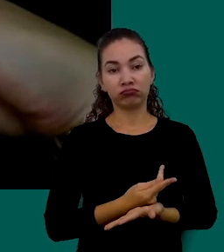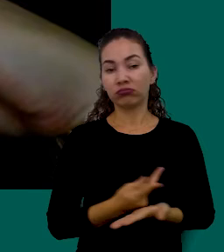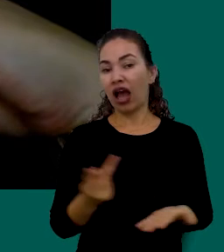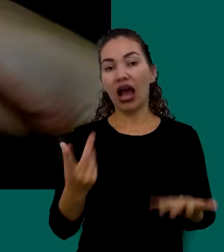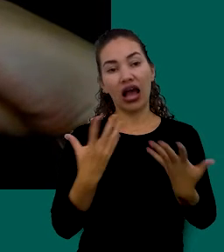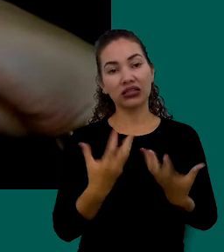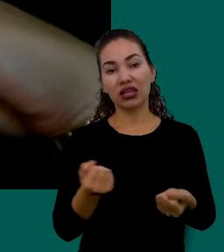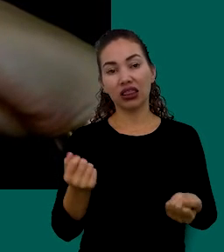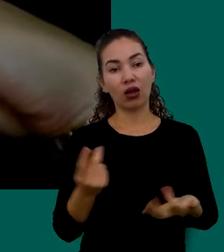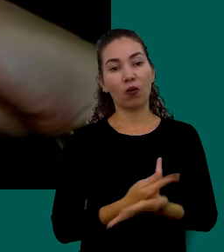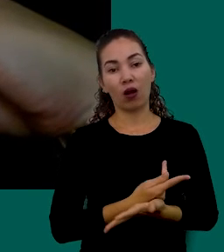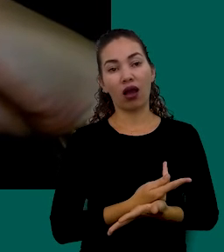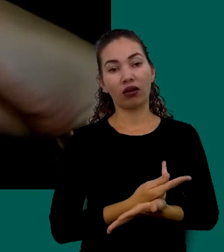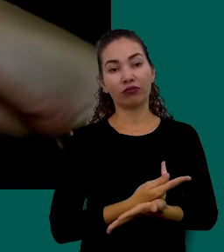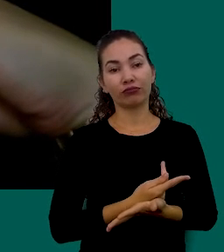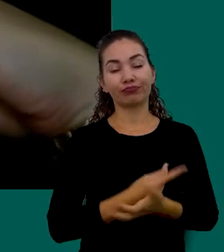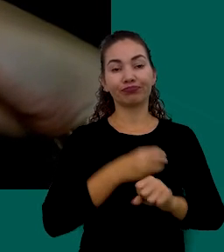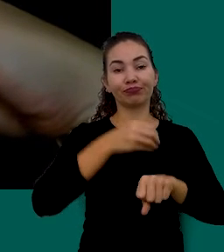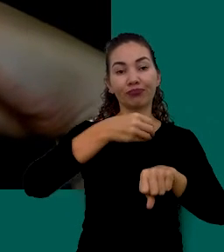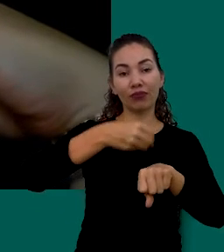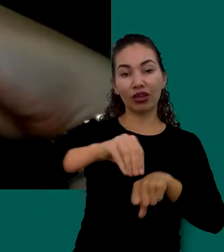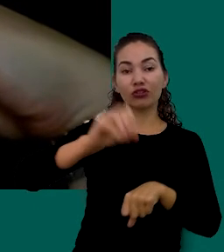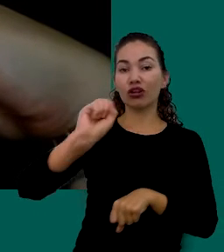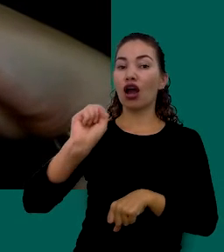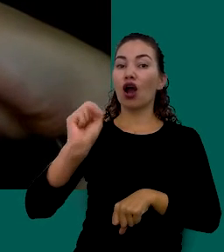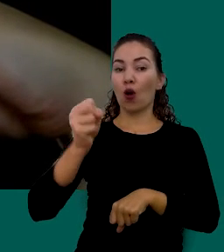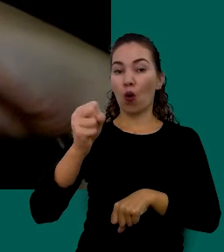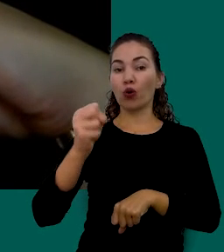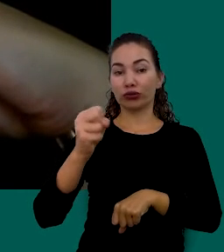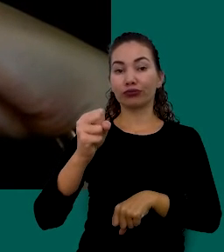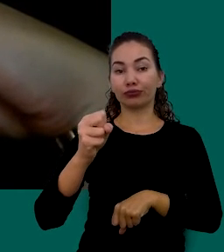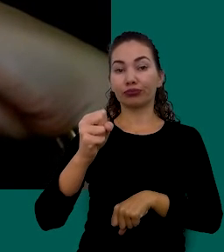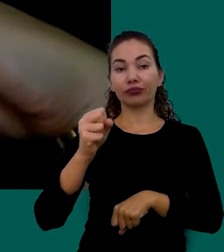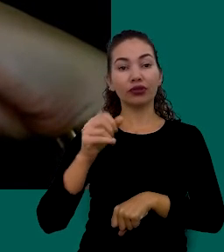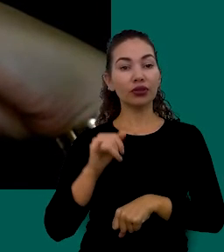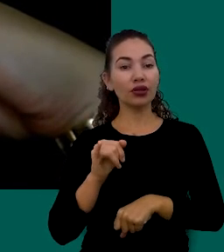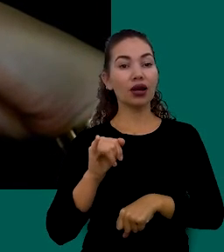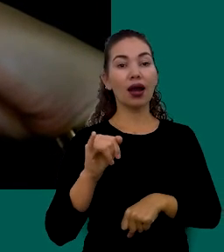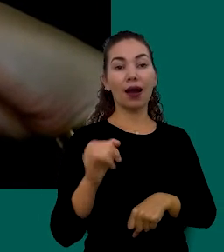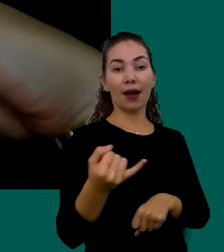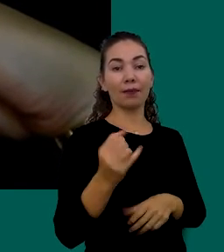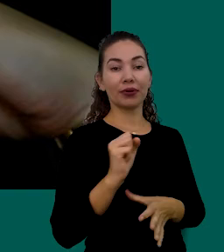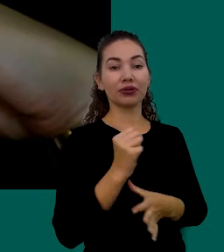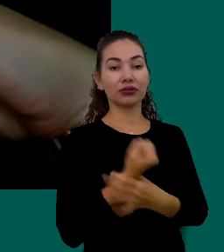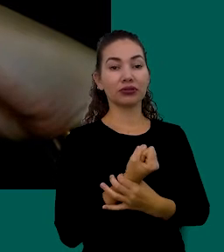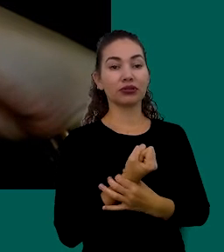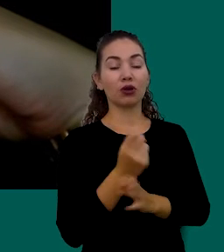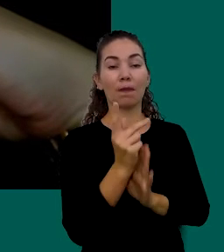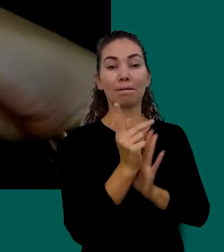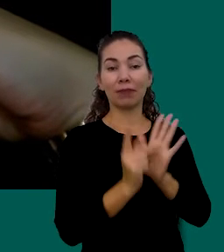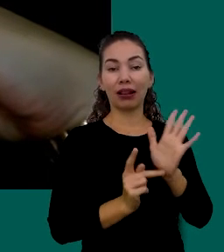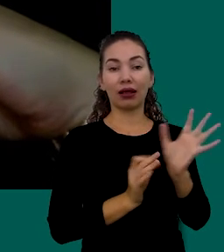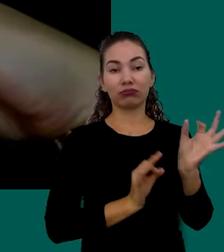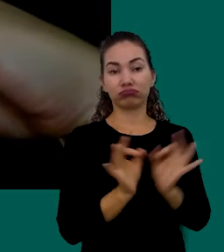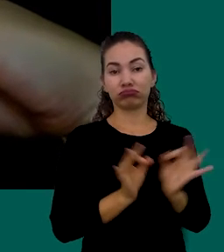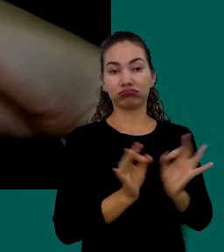Fica Número Oito Aproveite A Segurança Do Planejamento